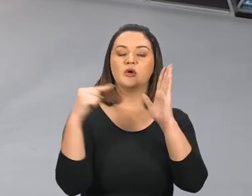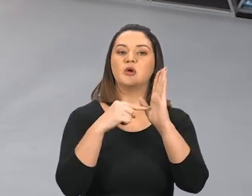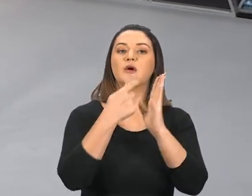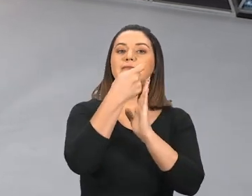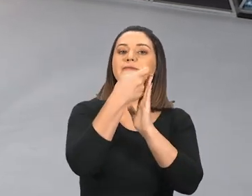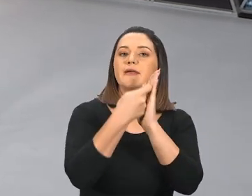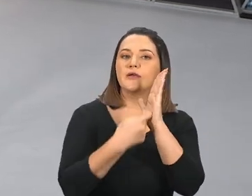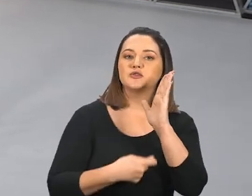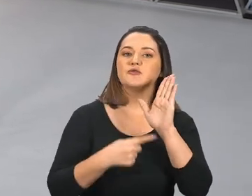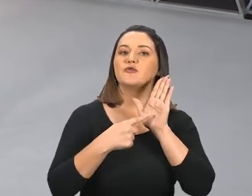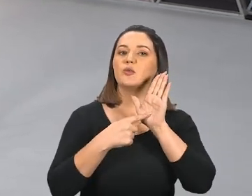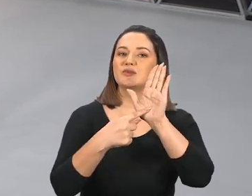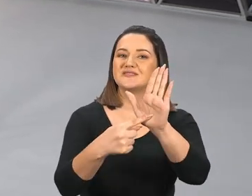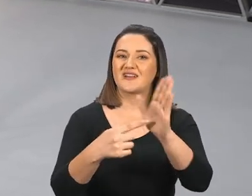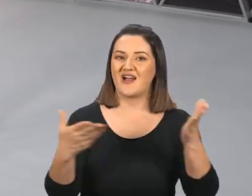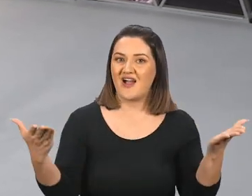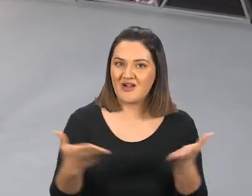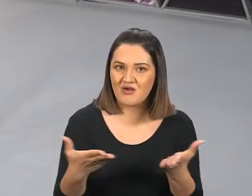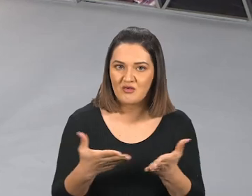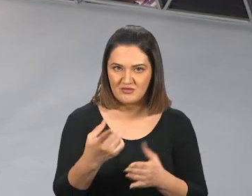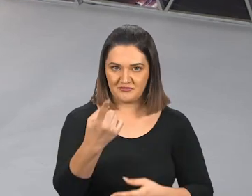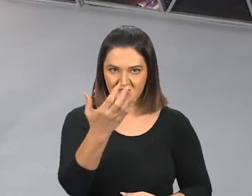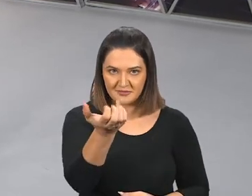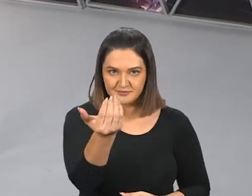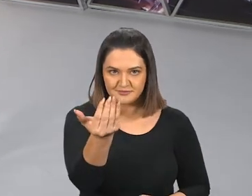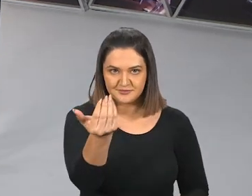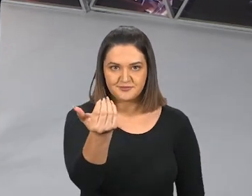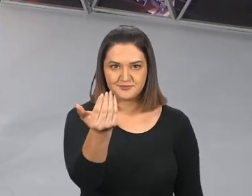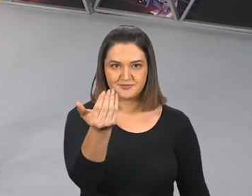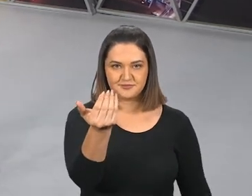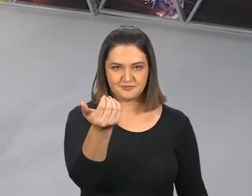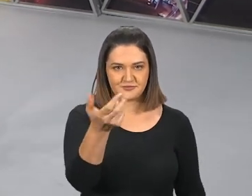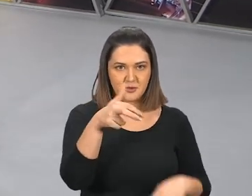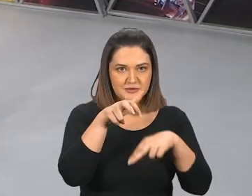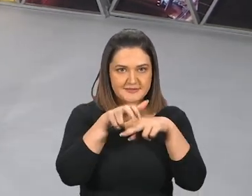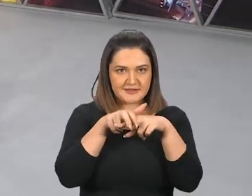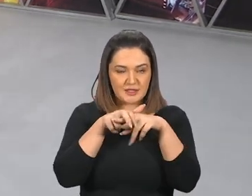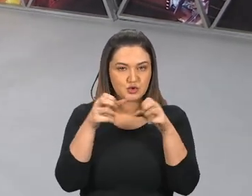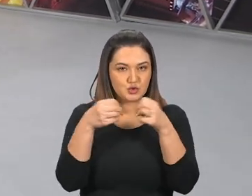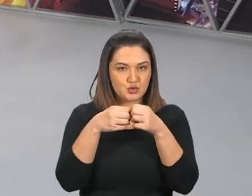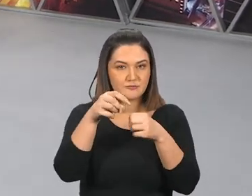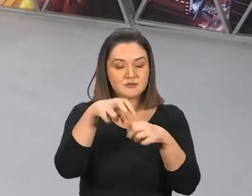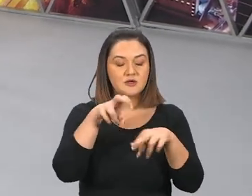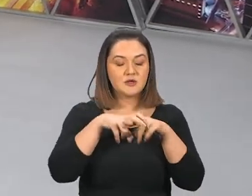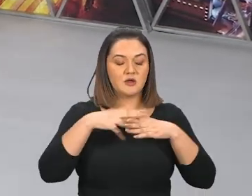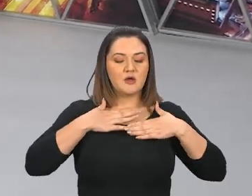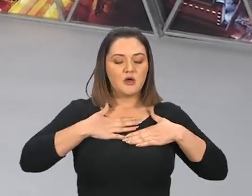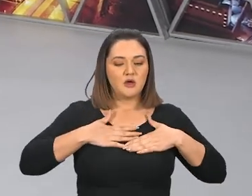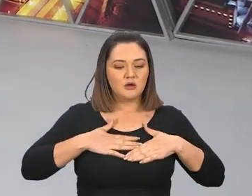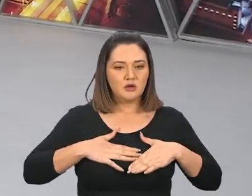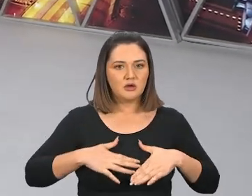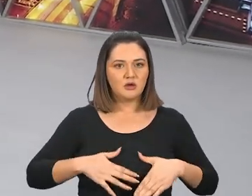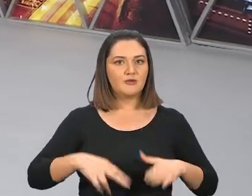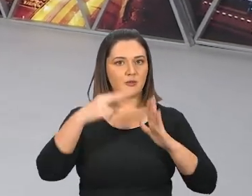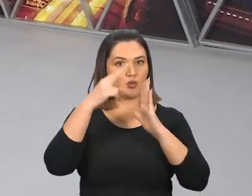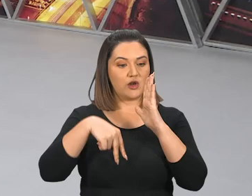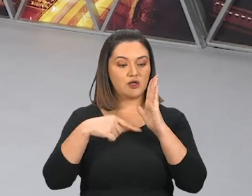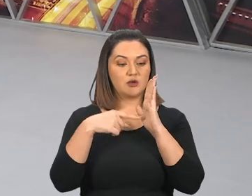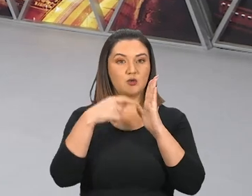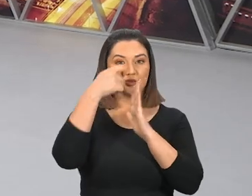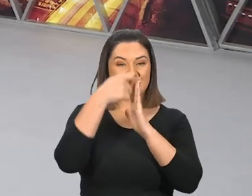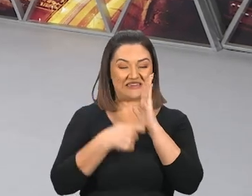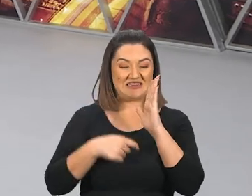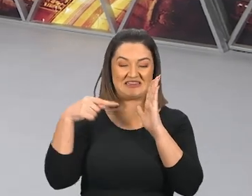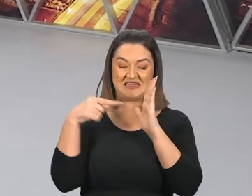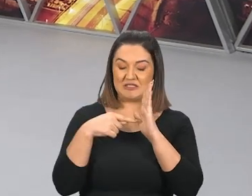um texto, Que eu vou mostrar agora, Vem cá, Vem comigo, Vamos sentar aqui, No meu sofá, Que eu vou te mostrar, Um texto